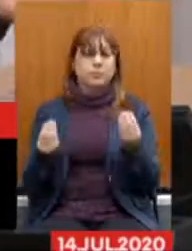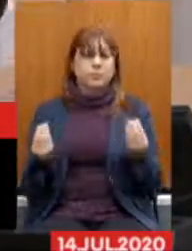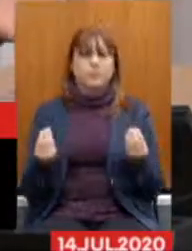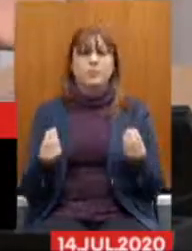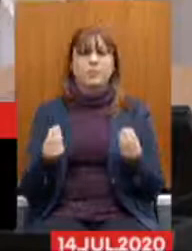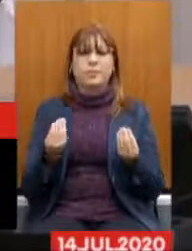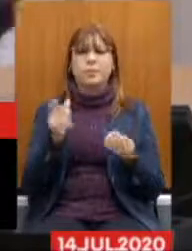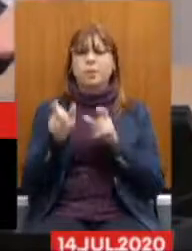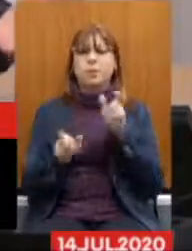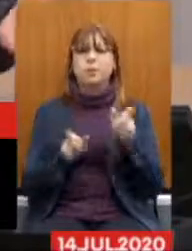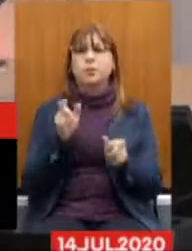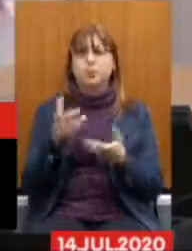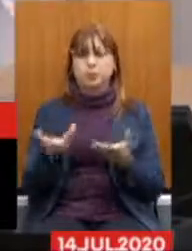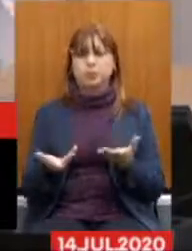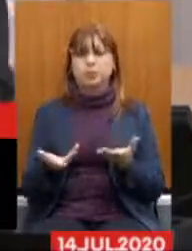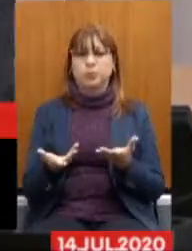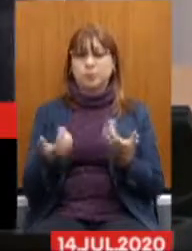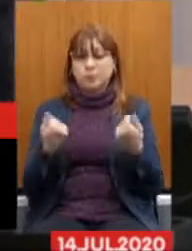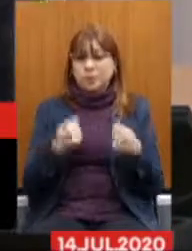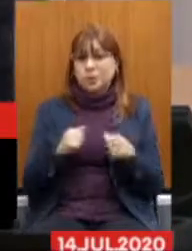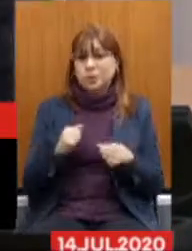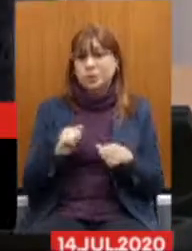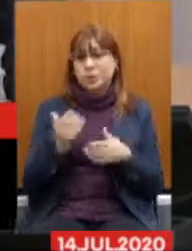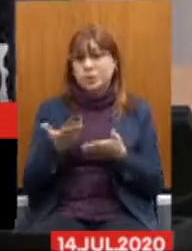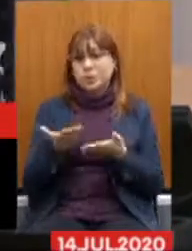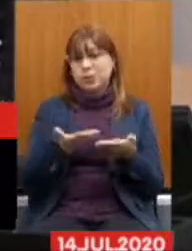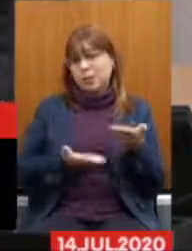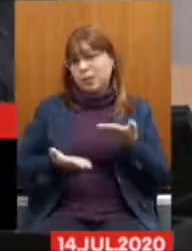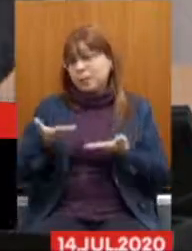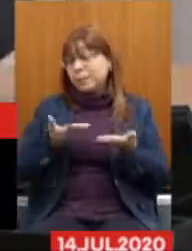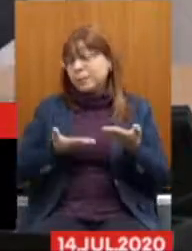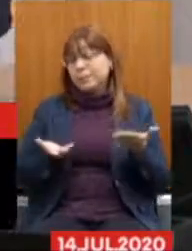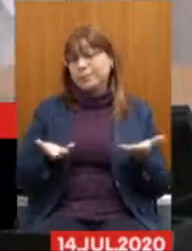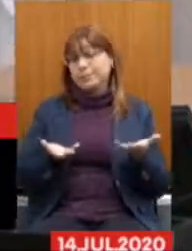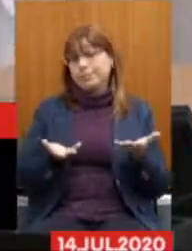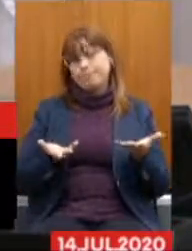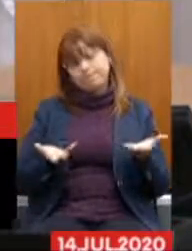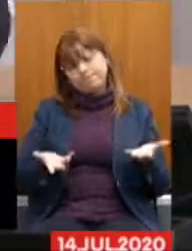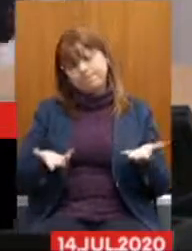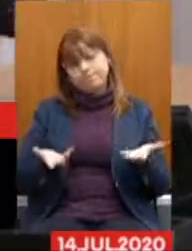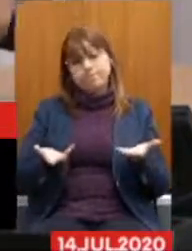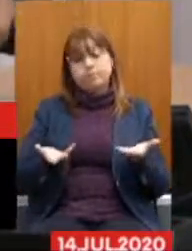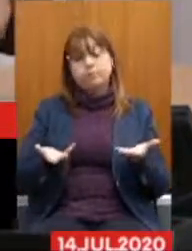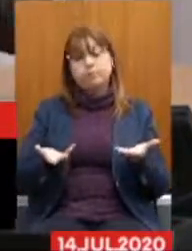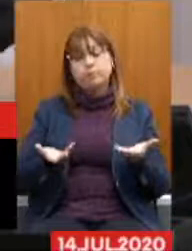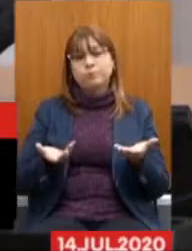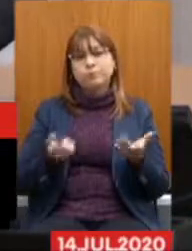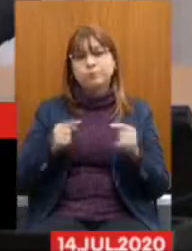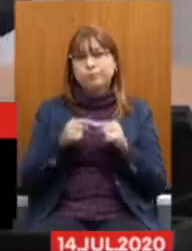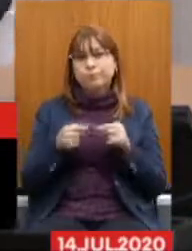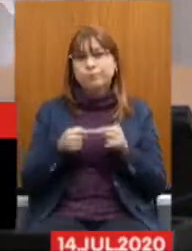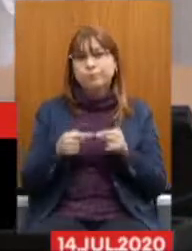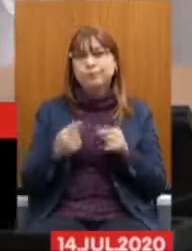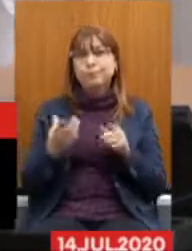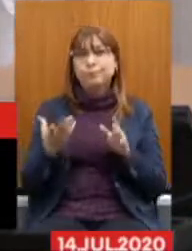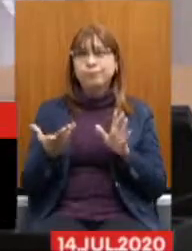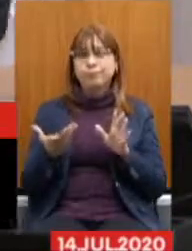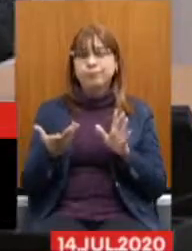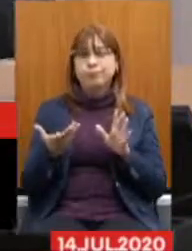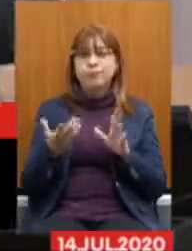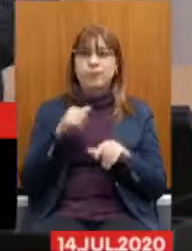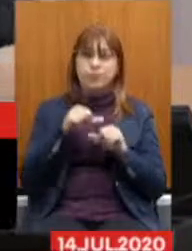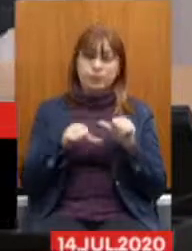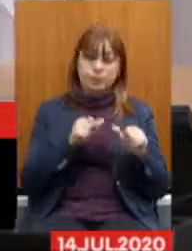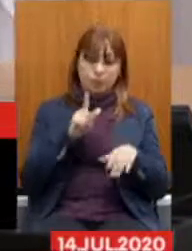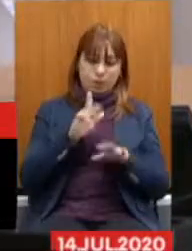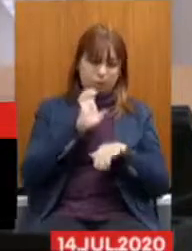pessoas que hoje necessitam desse tratamento. Então, companheiros, esse modelo de transformar